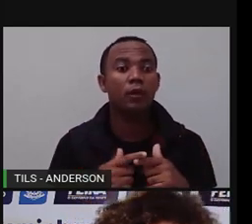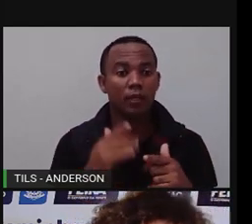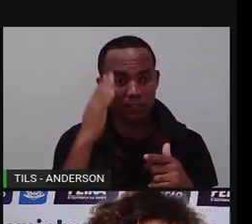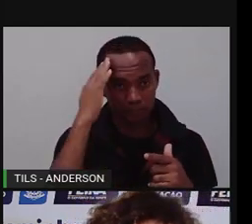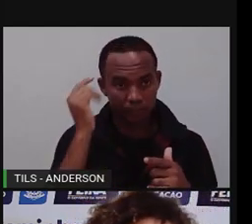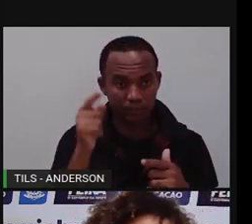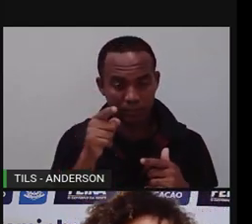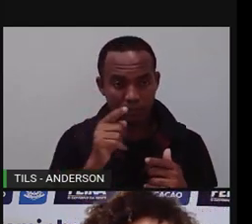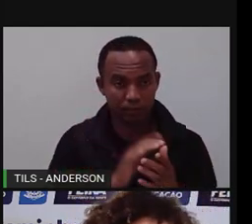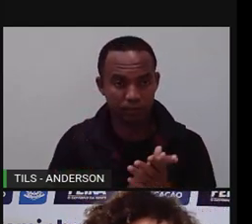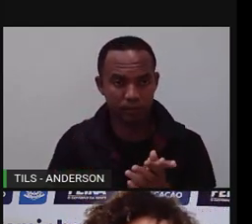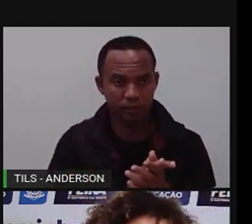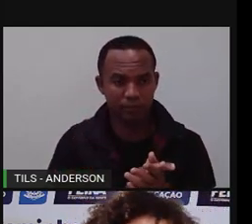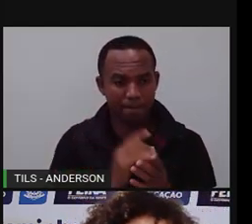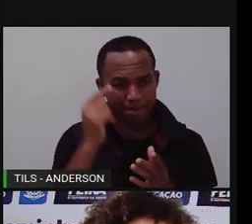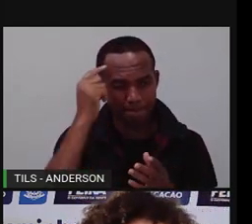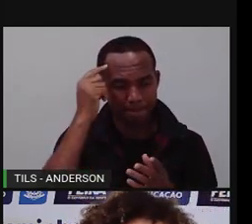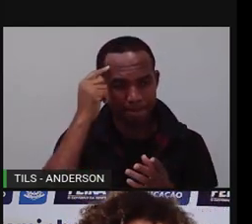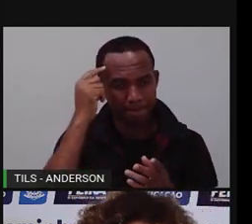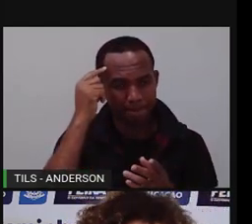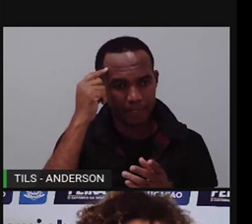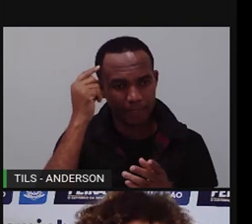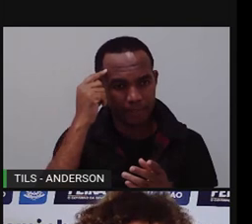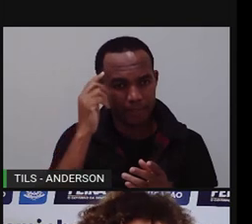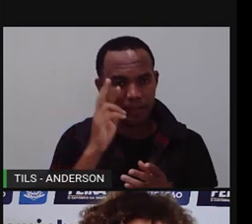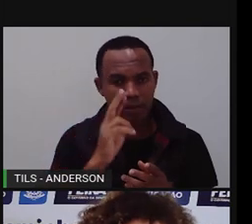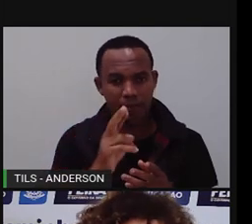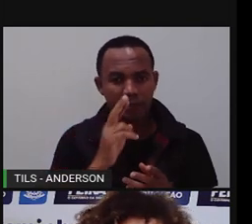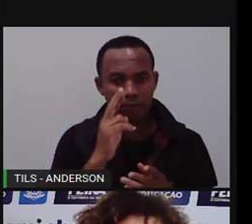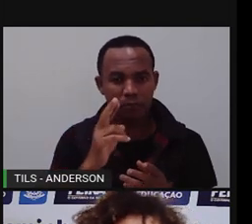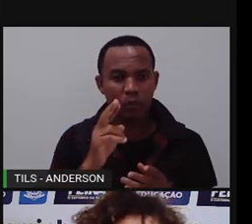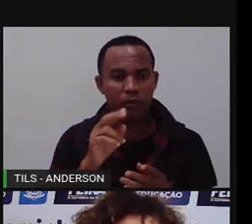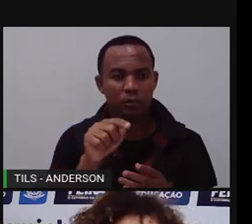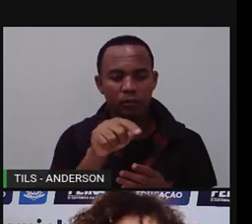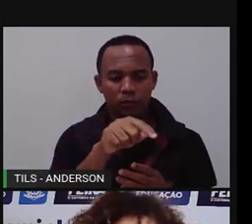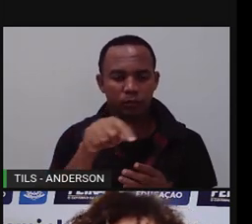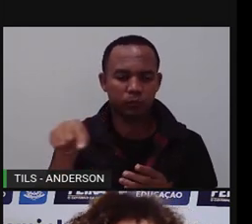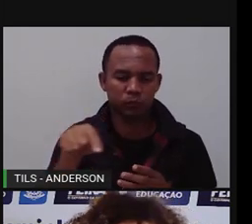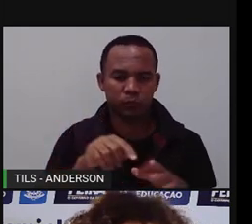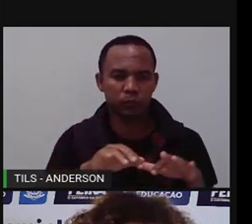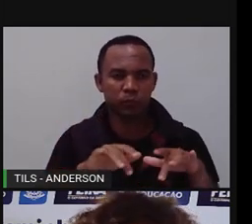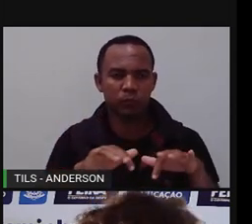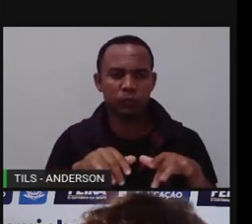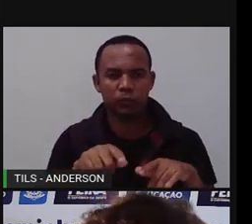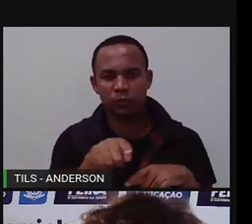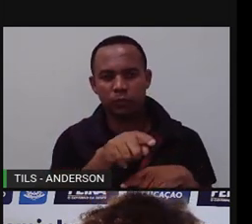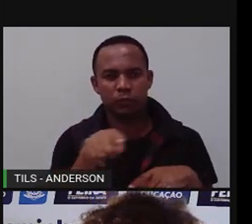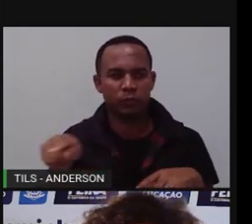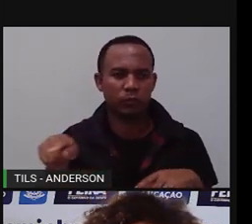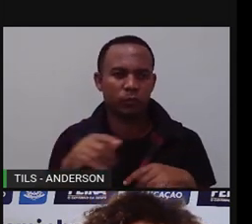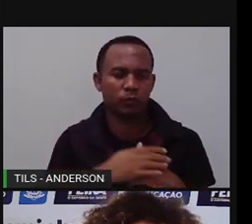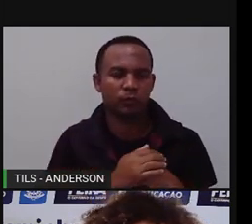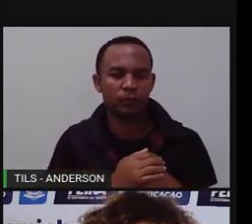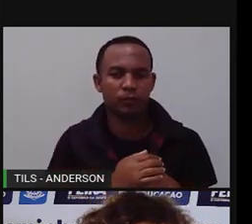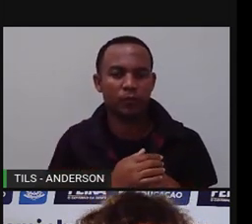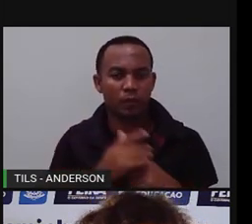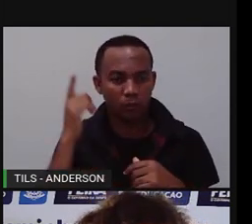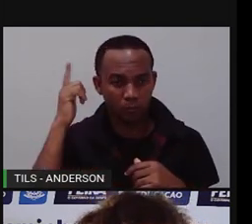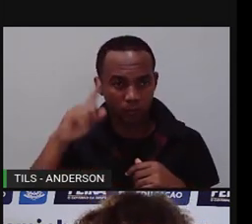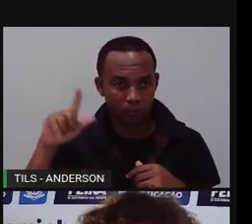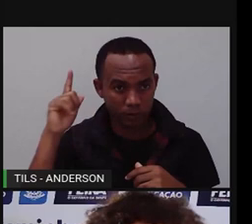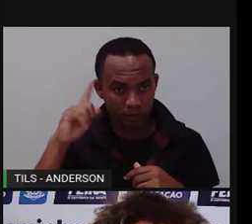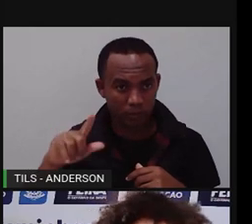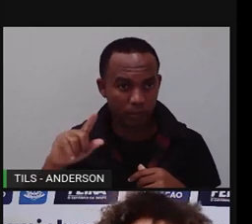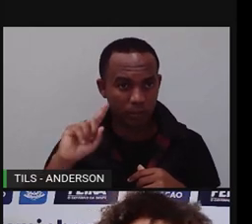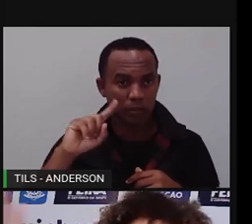sabem? Conseguiram pensar? Quem conseguir a resposta enquanto a Pro está falando aqui, é só escrever onde? Aqui embaixo. Quem conseguir a resposta